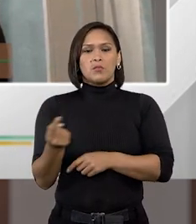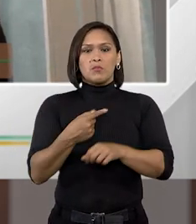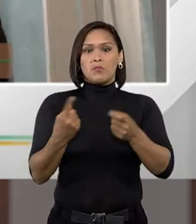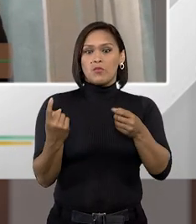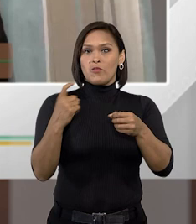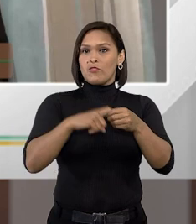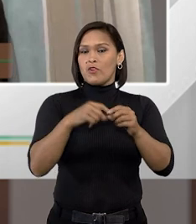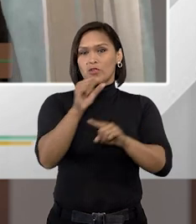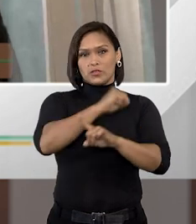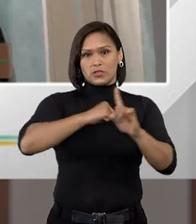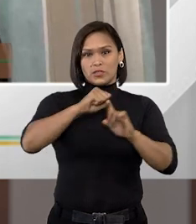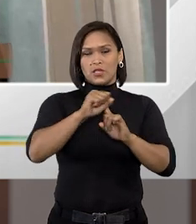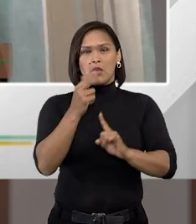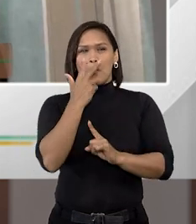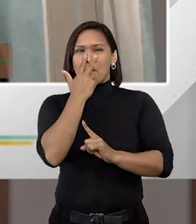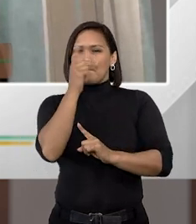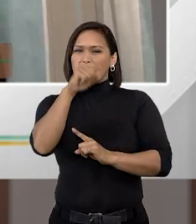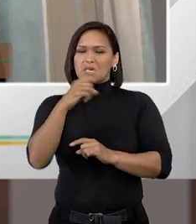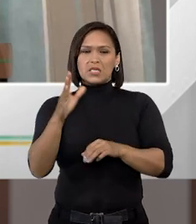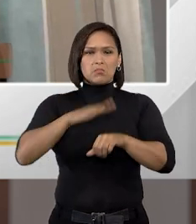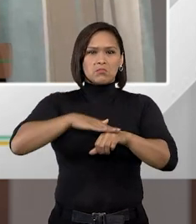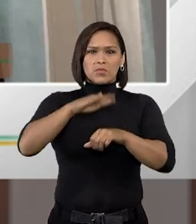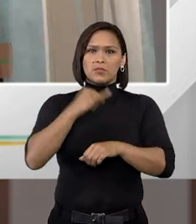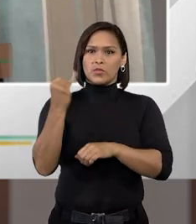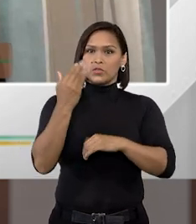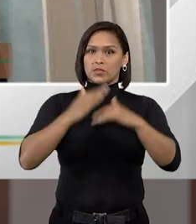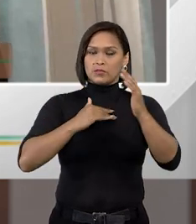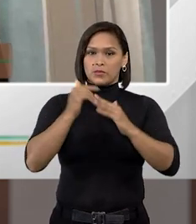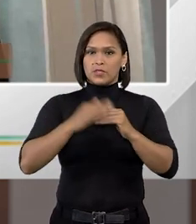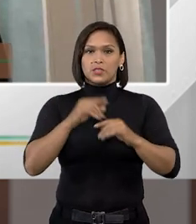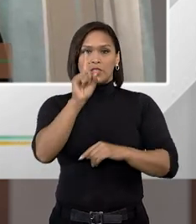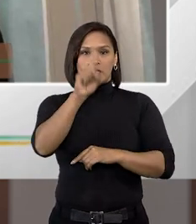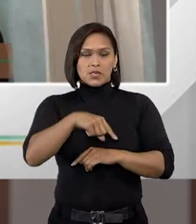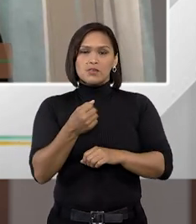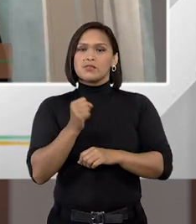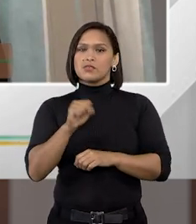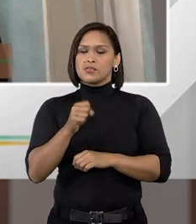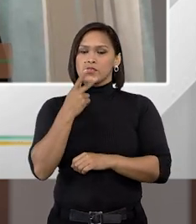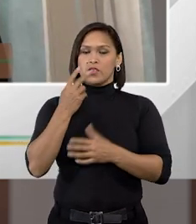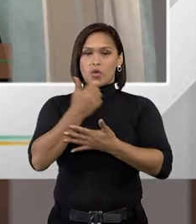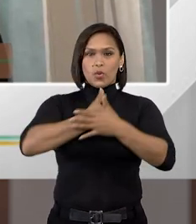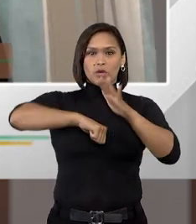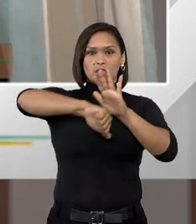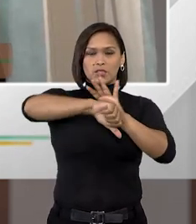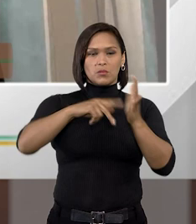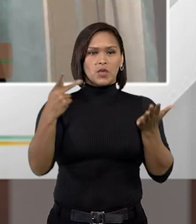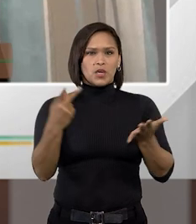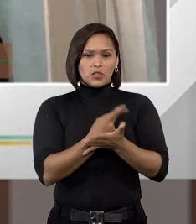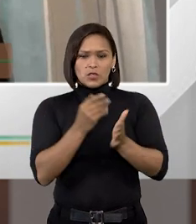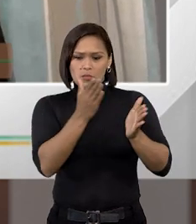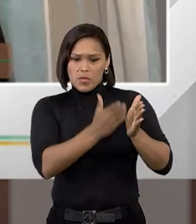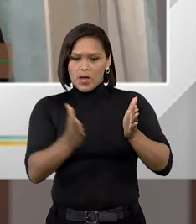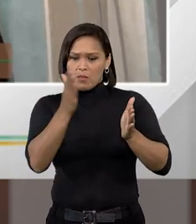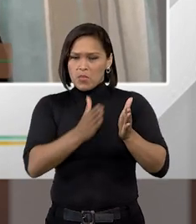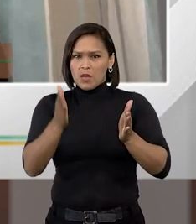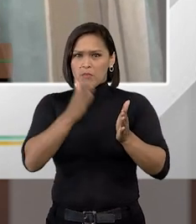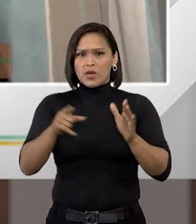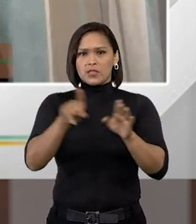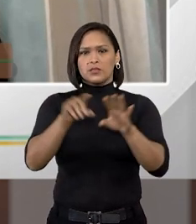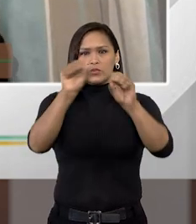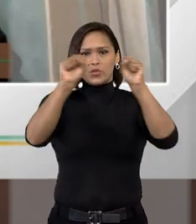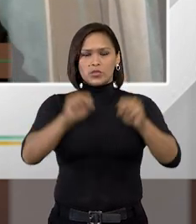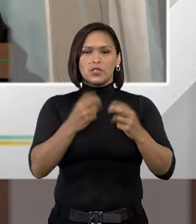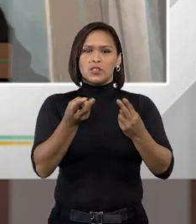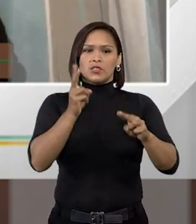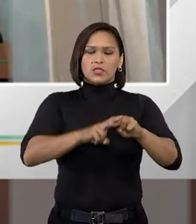ressocialização. Isso parece não ser o objetivo maior na prática. E sim, o crime ocorrendo de tempos em tempos, e o sistema